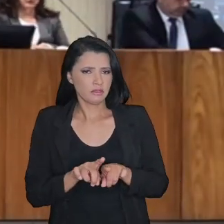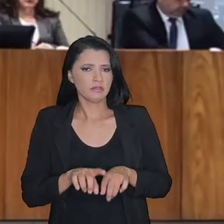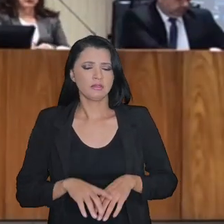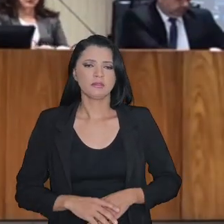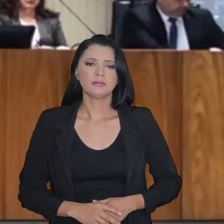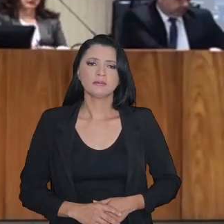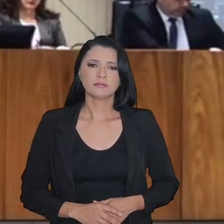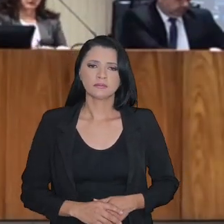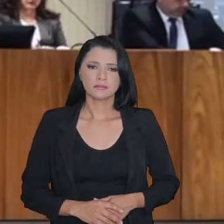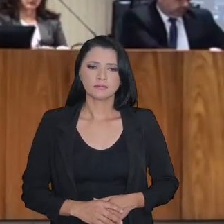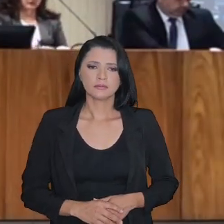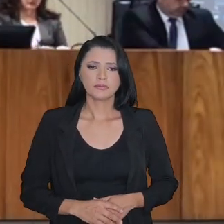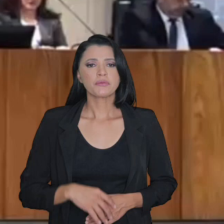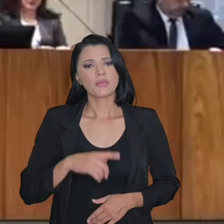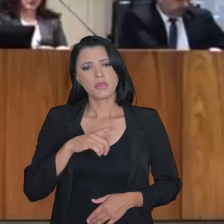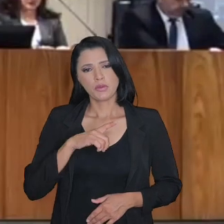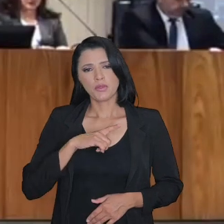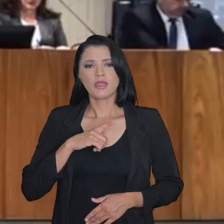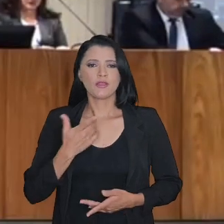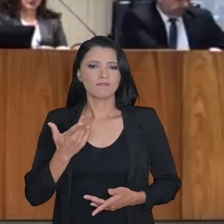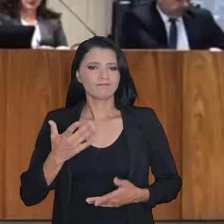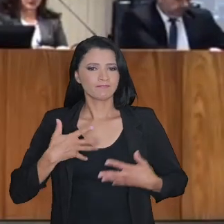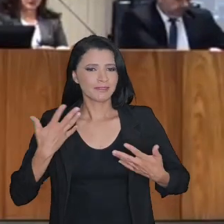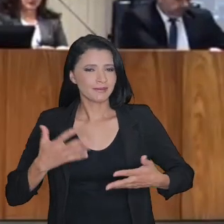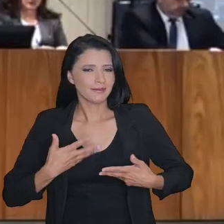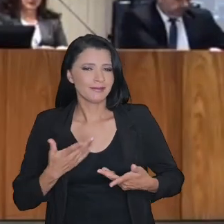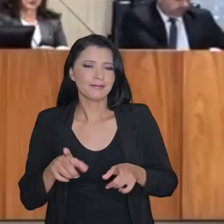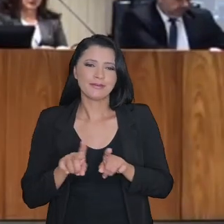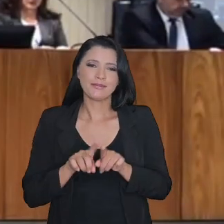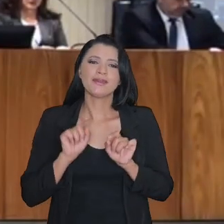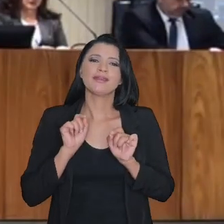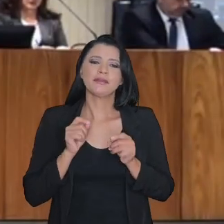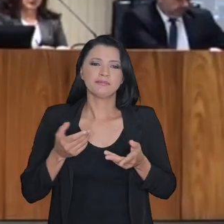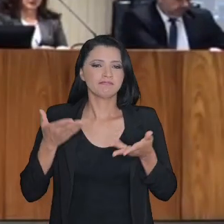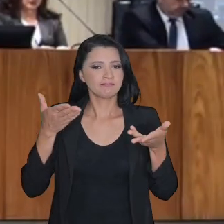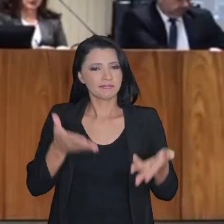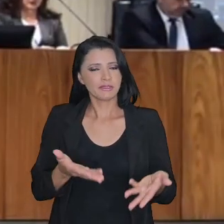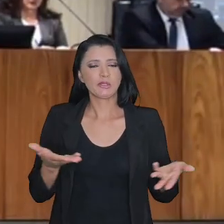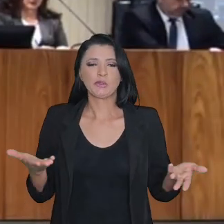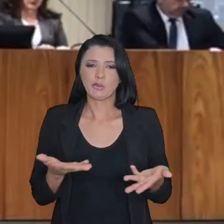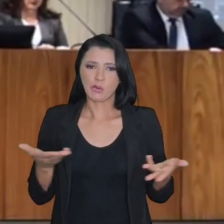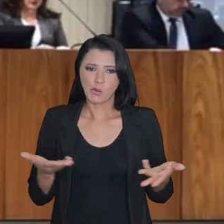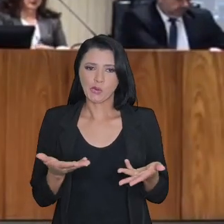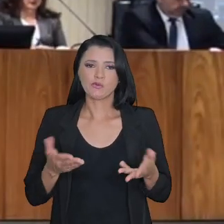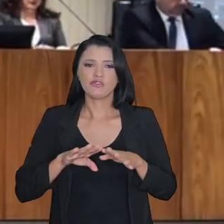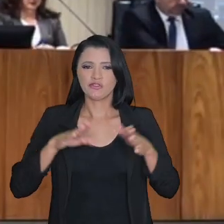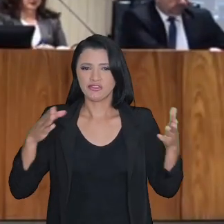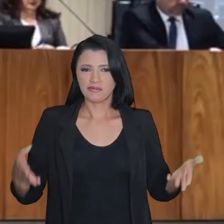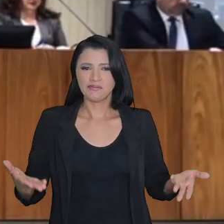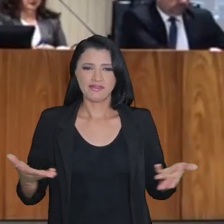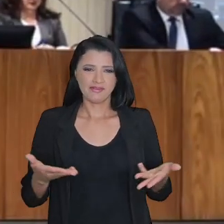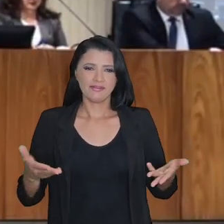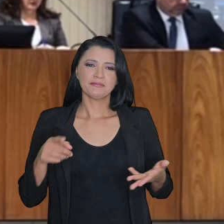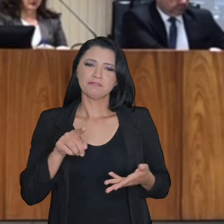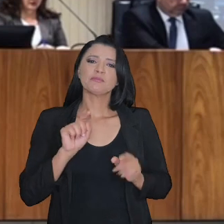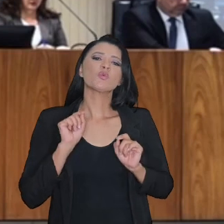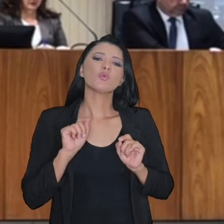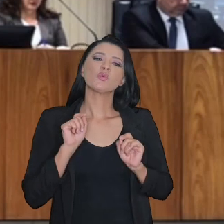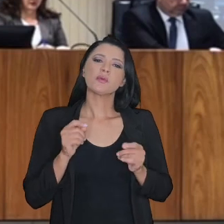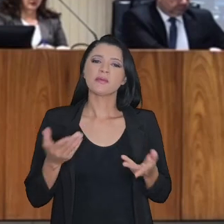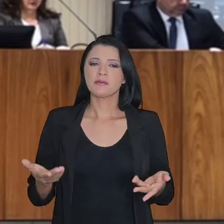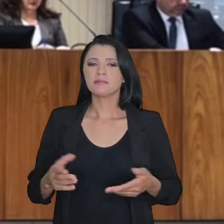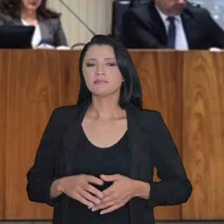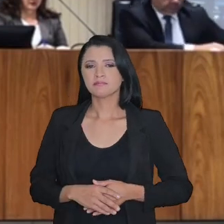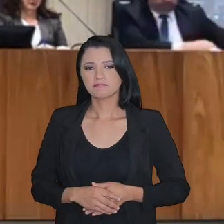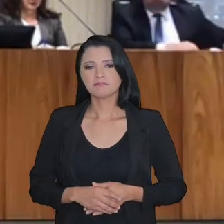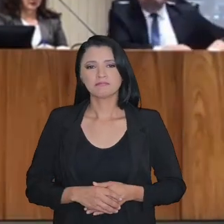a satisfação de estar aqui nesta mesa para a exposição e debate do